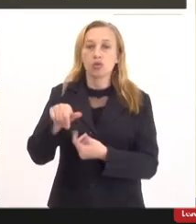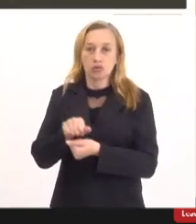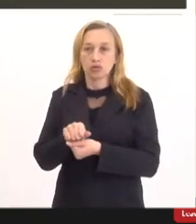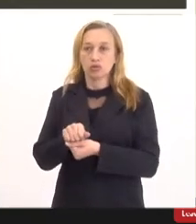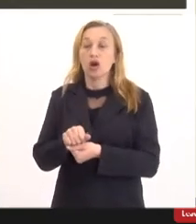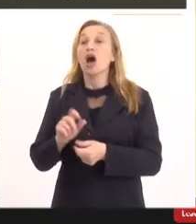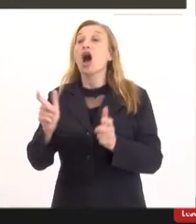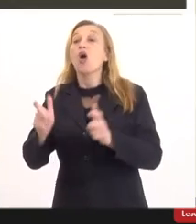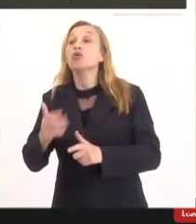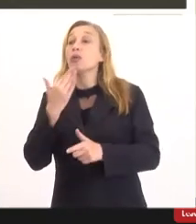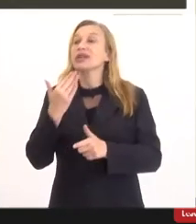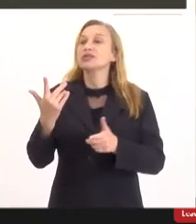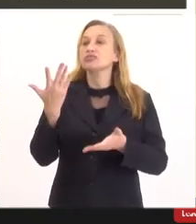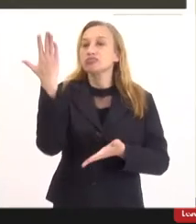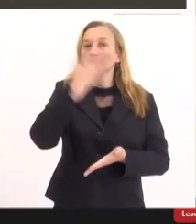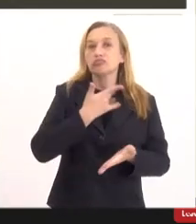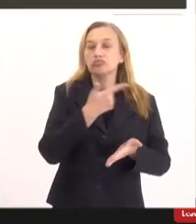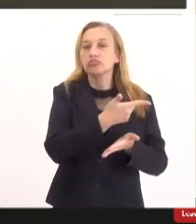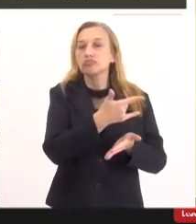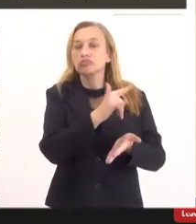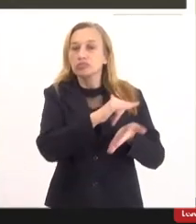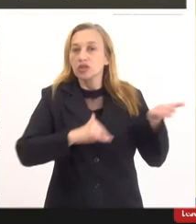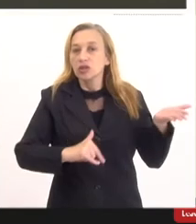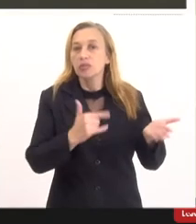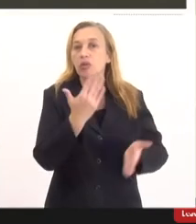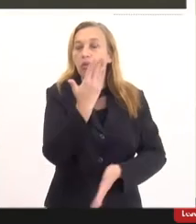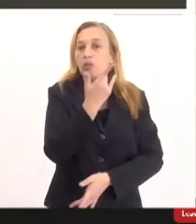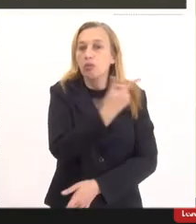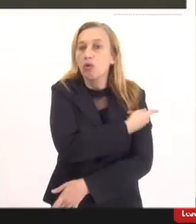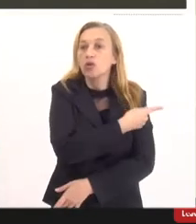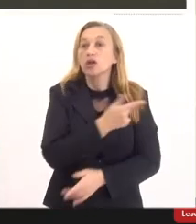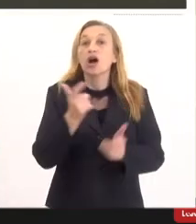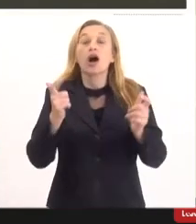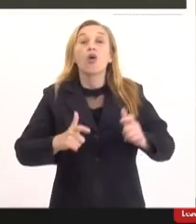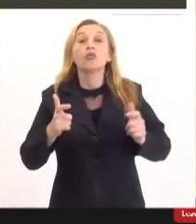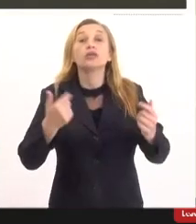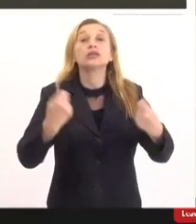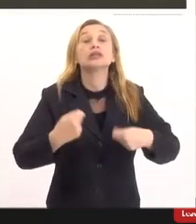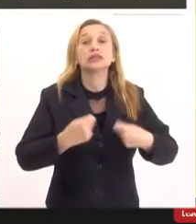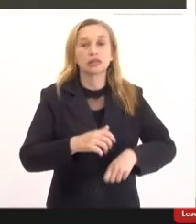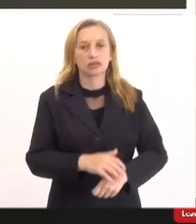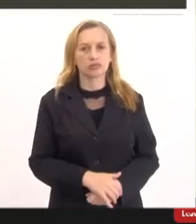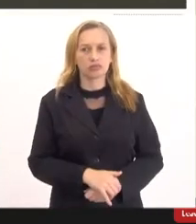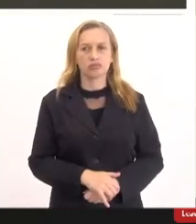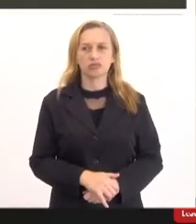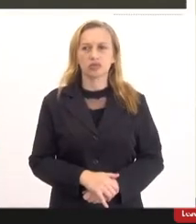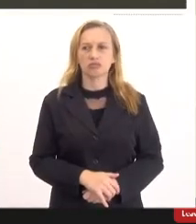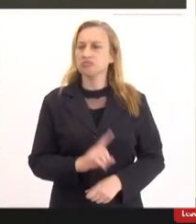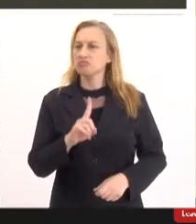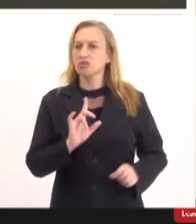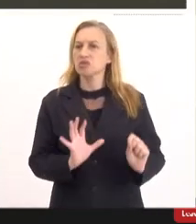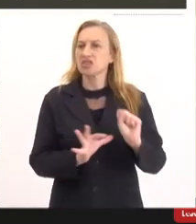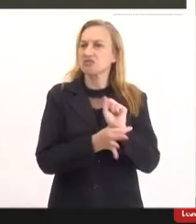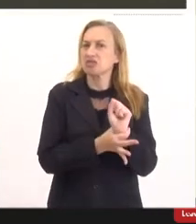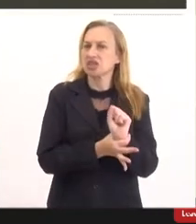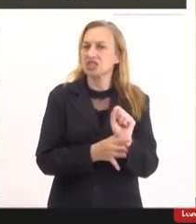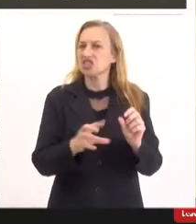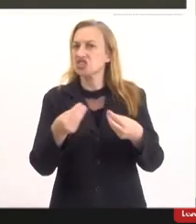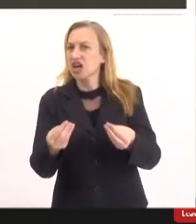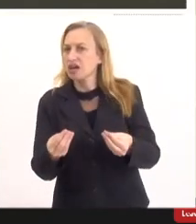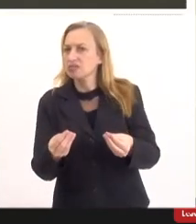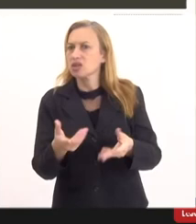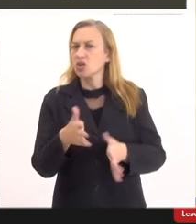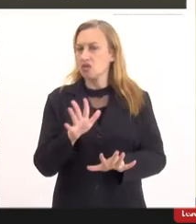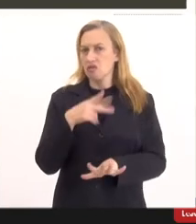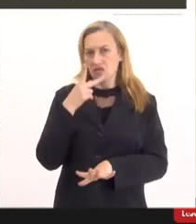passaporte ou vacinal da onde que a coisa está necessitando disso para algo que não te protege então eu vou dizer uma coisa